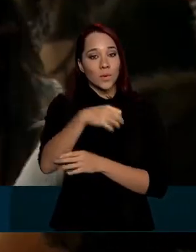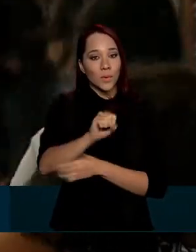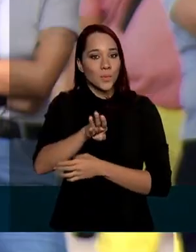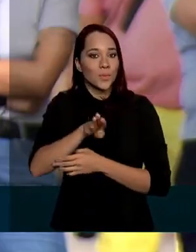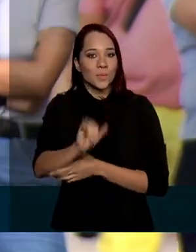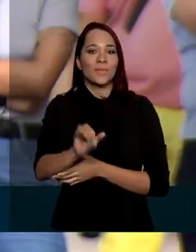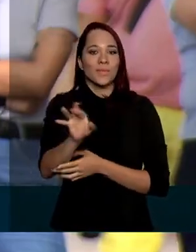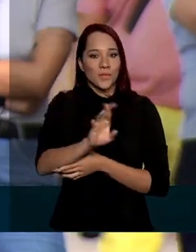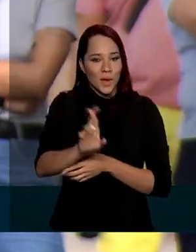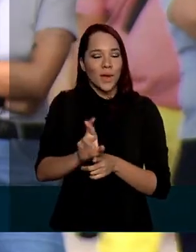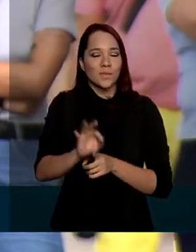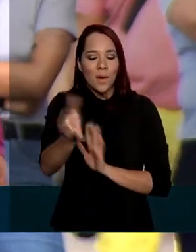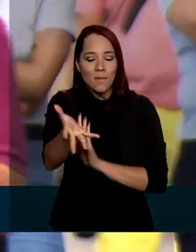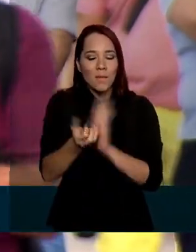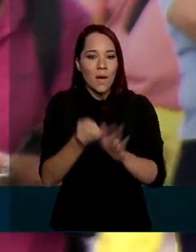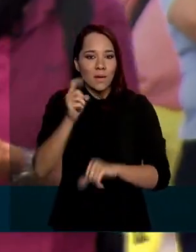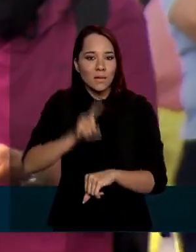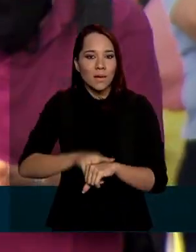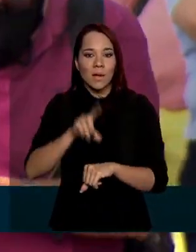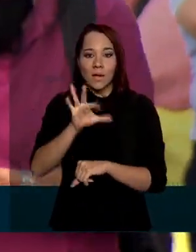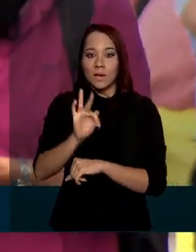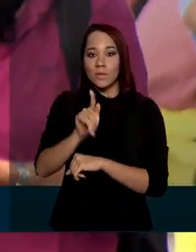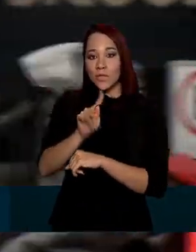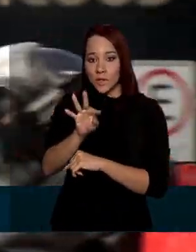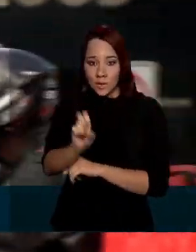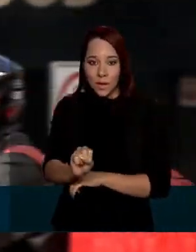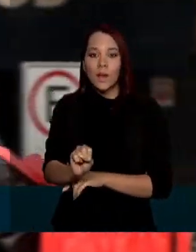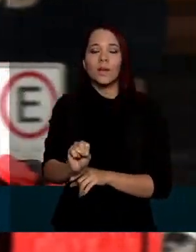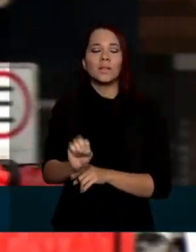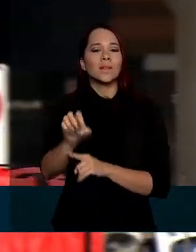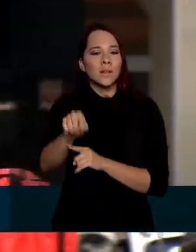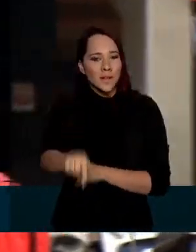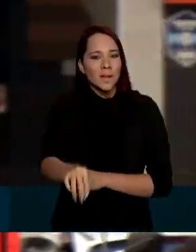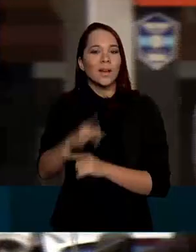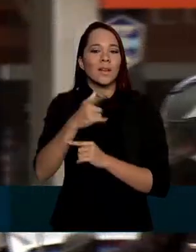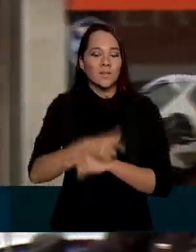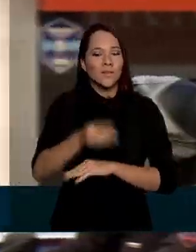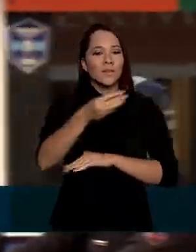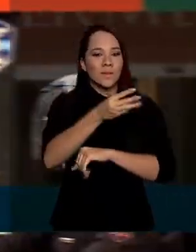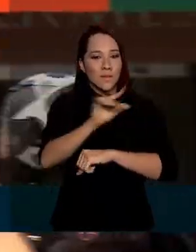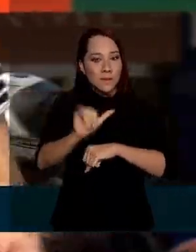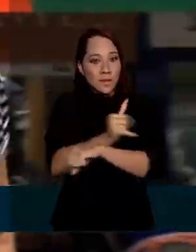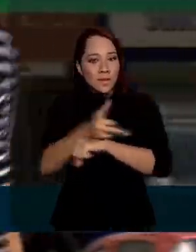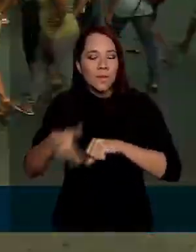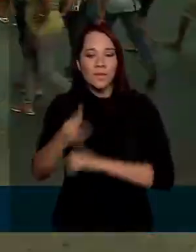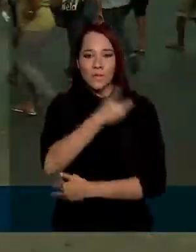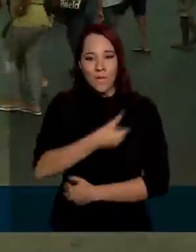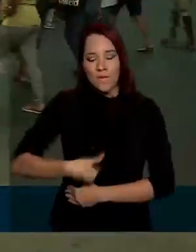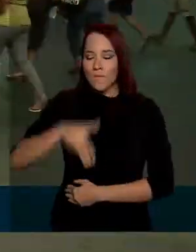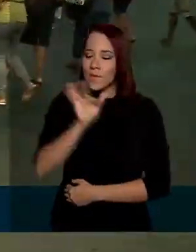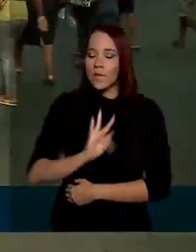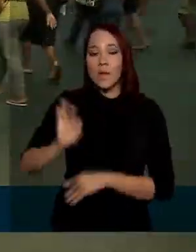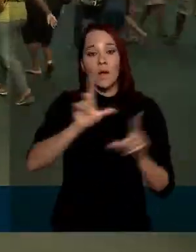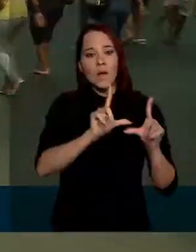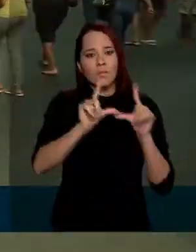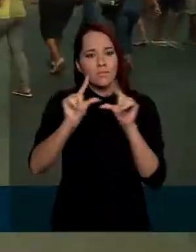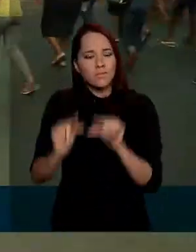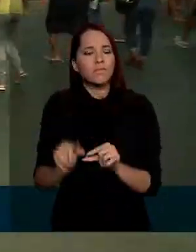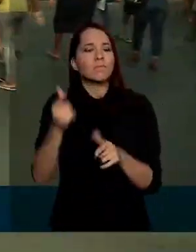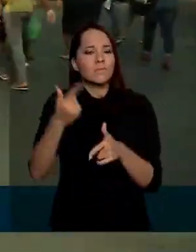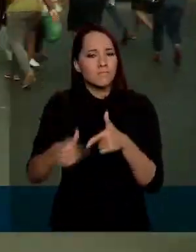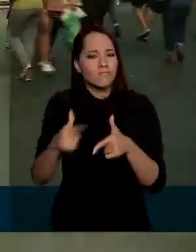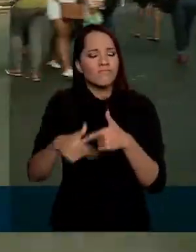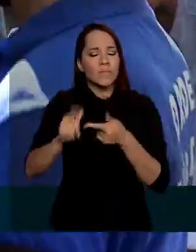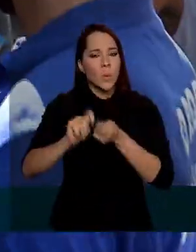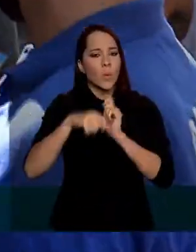para o saque emergencial do FGTS faz parte das medidas do Governo Federal para reduzir os impactos na